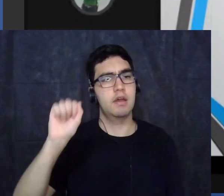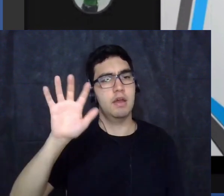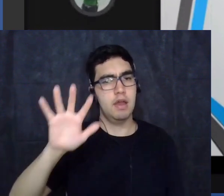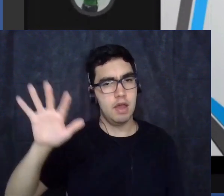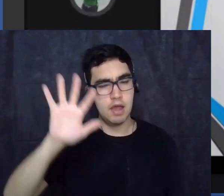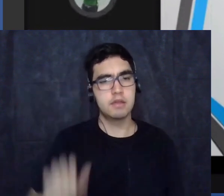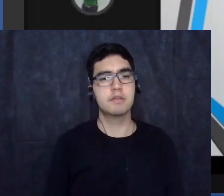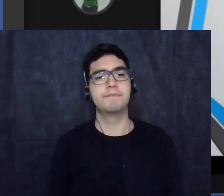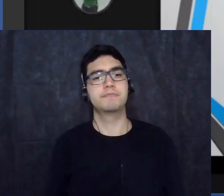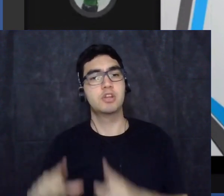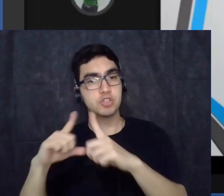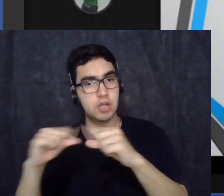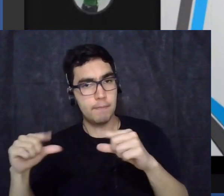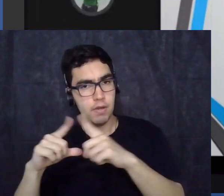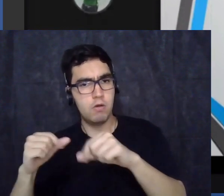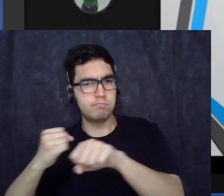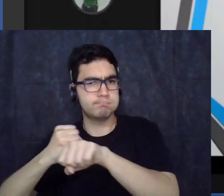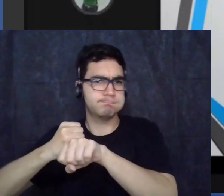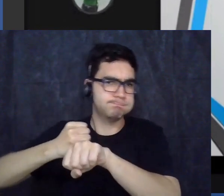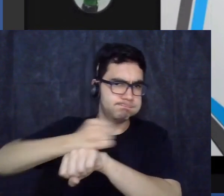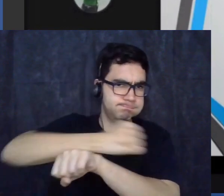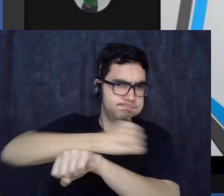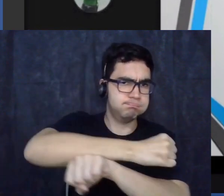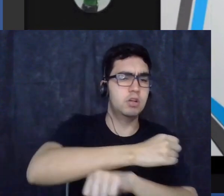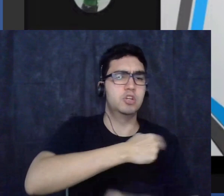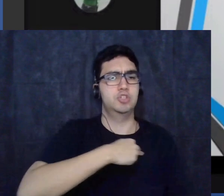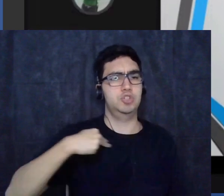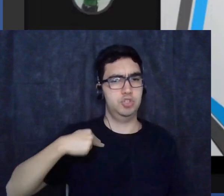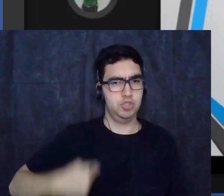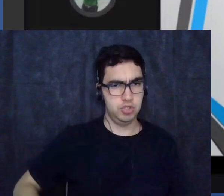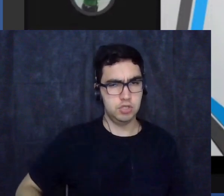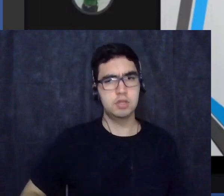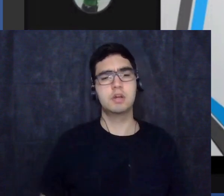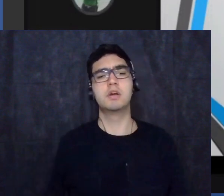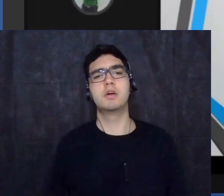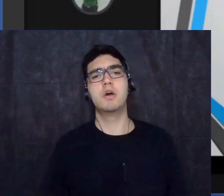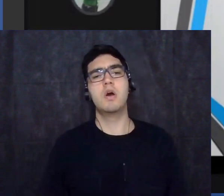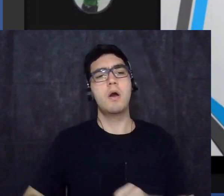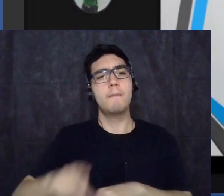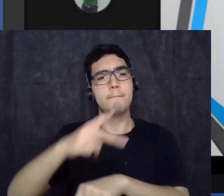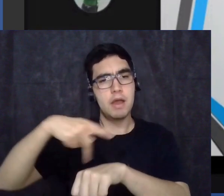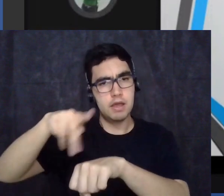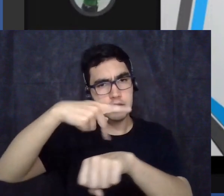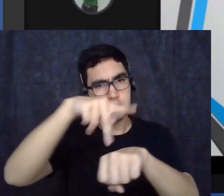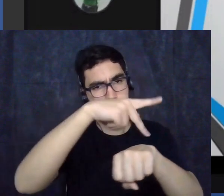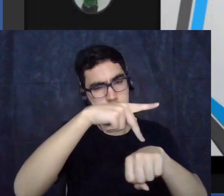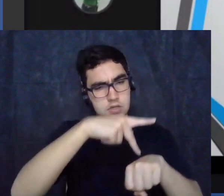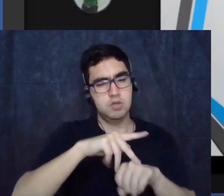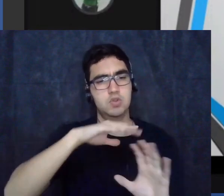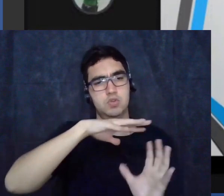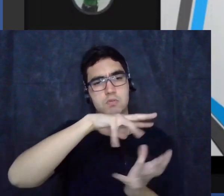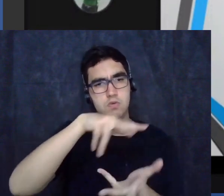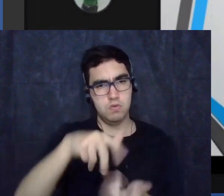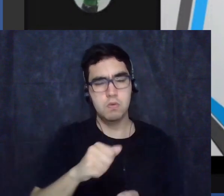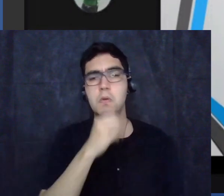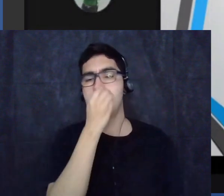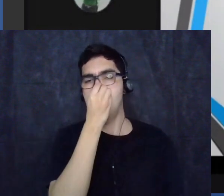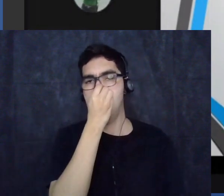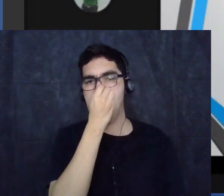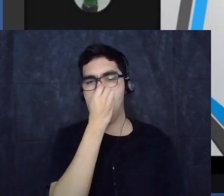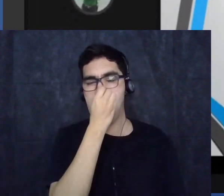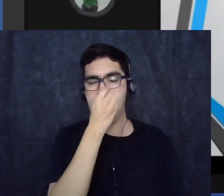repressão ditatorial em vários países do mundo a questão do racismo e da Kukus Klan nos Estados Unidos